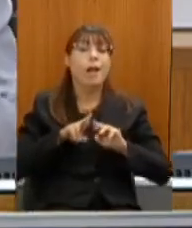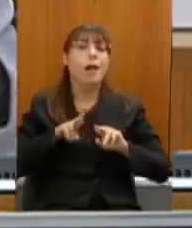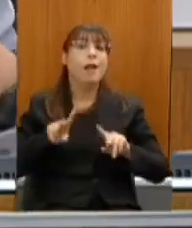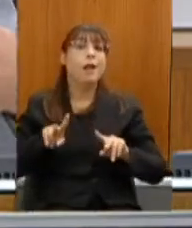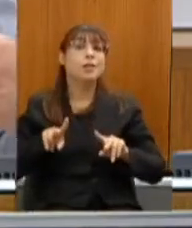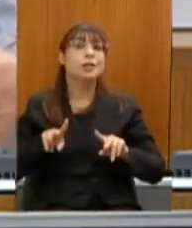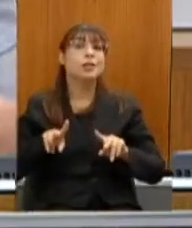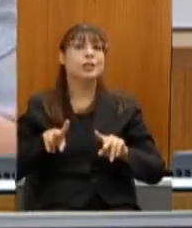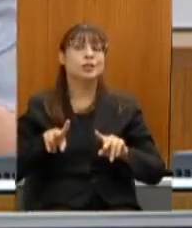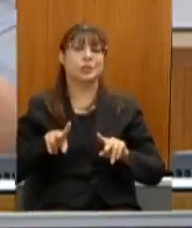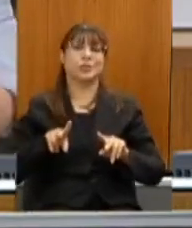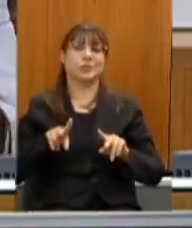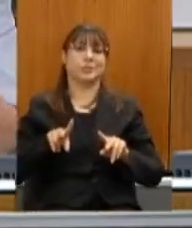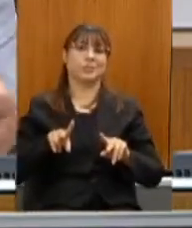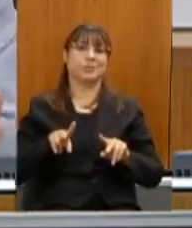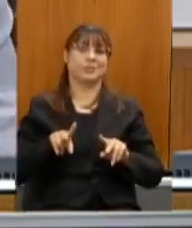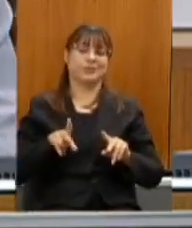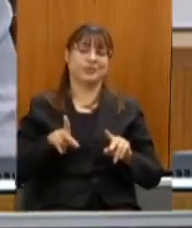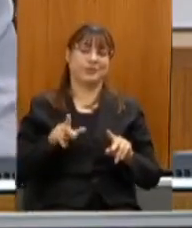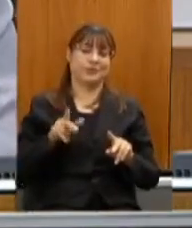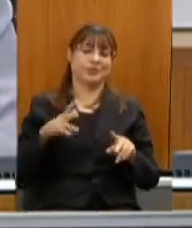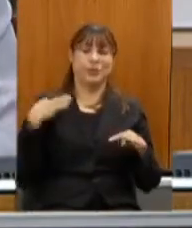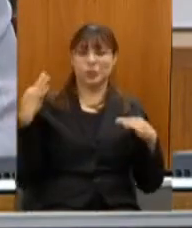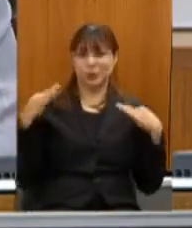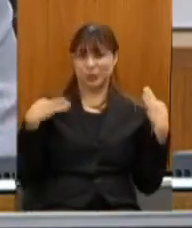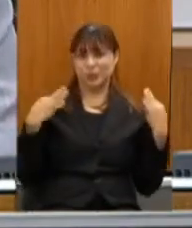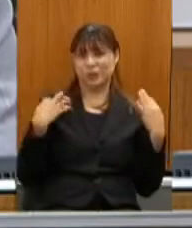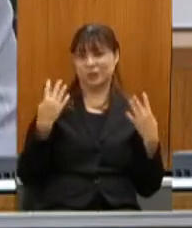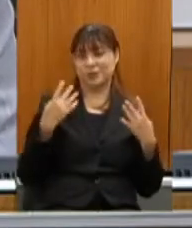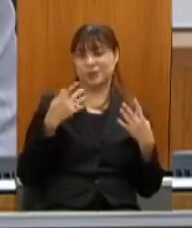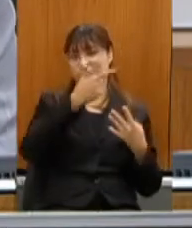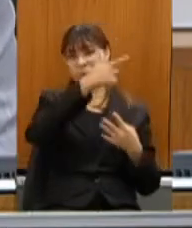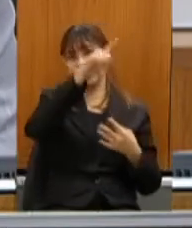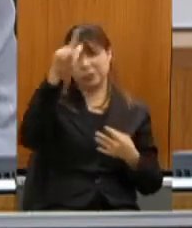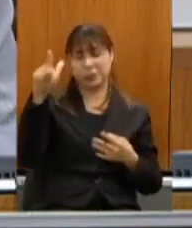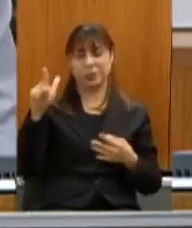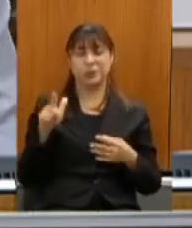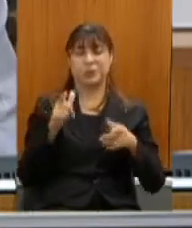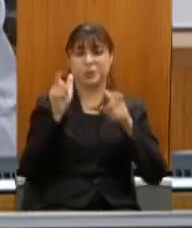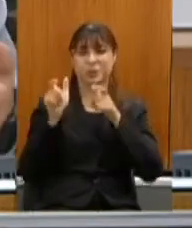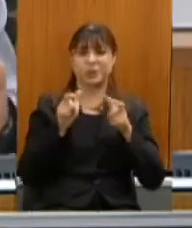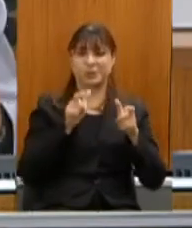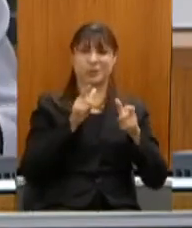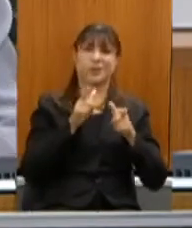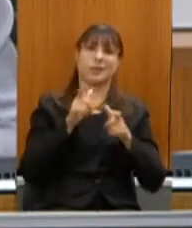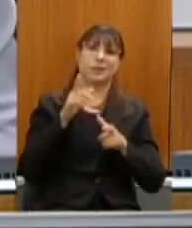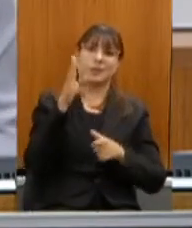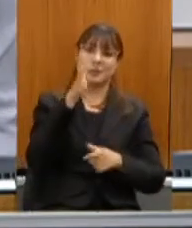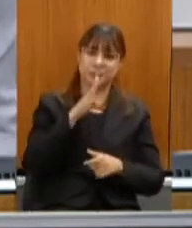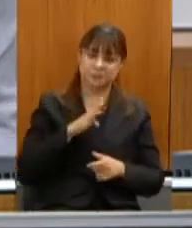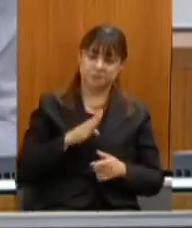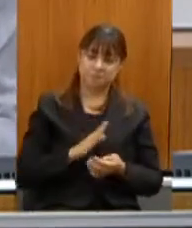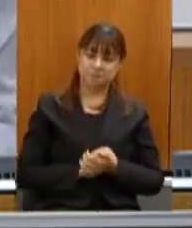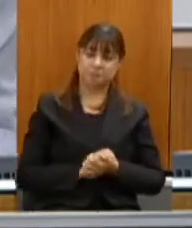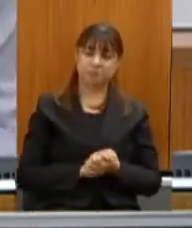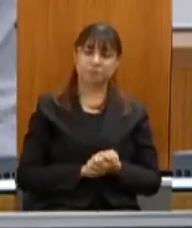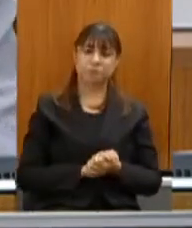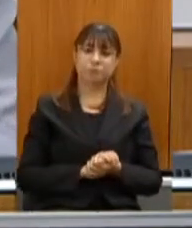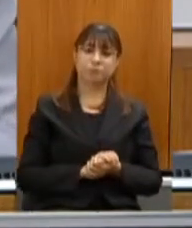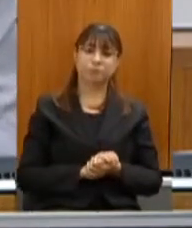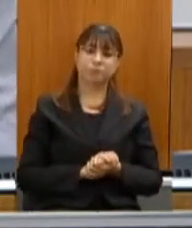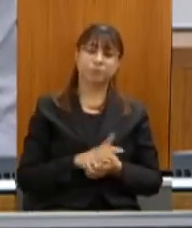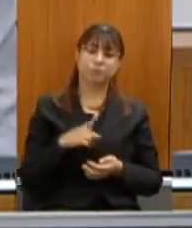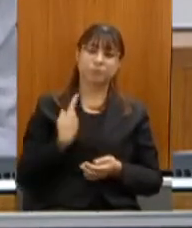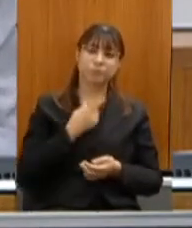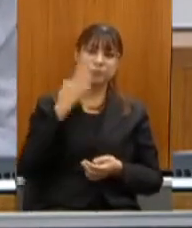ou diferencial no turismo brasileiro e sabemos que esse trabalho